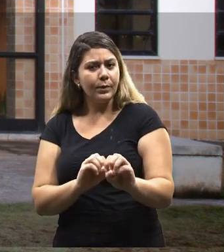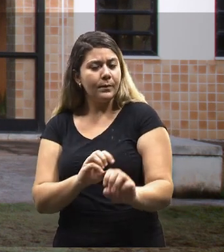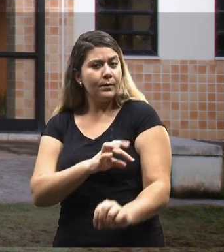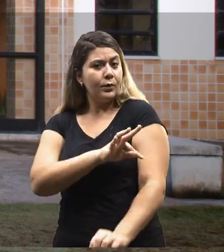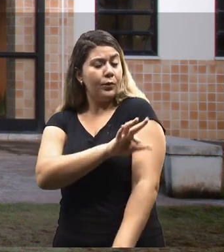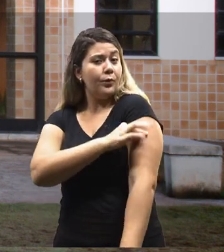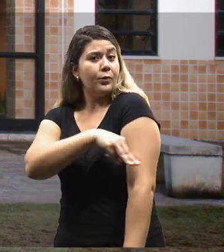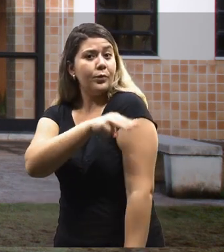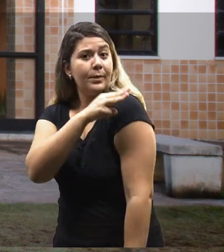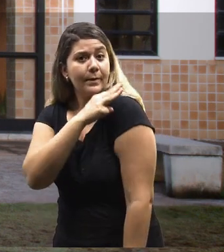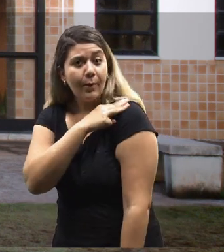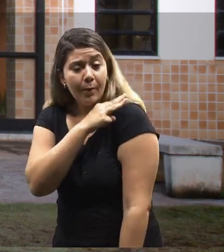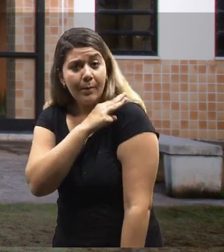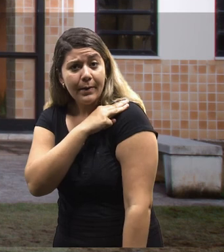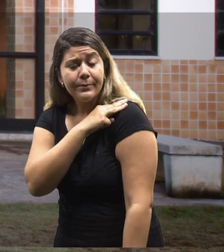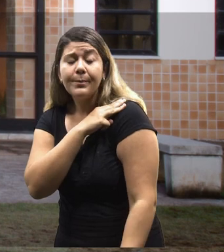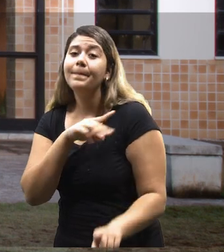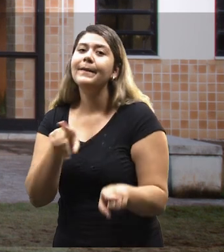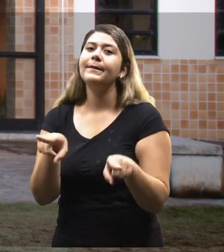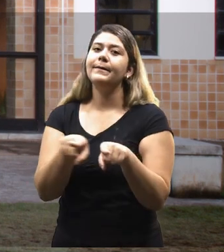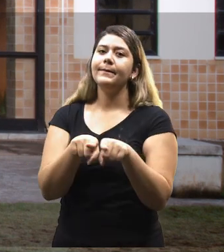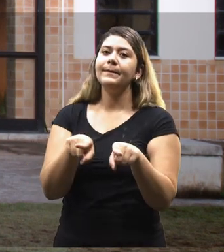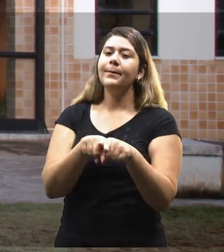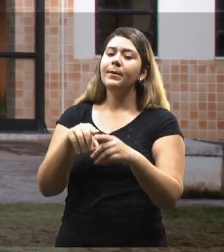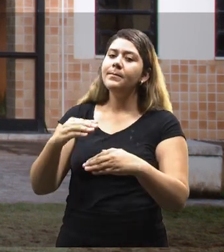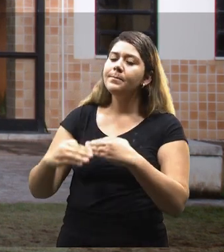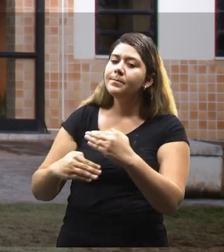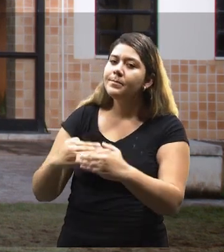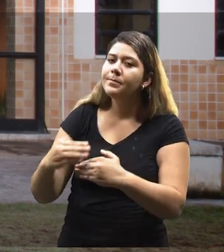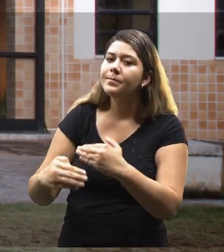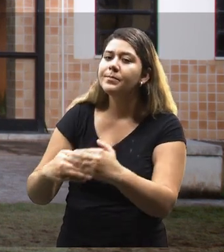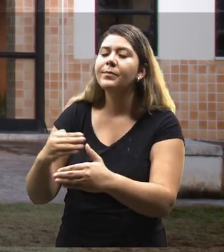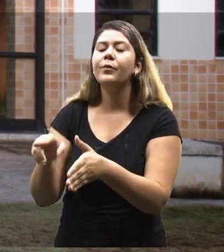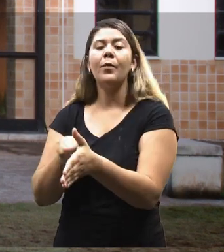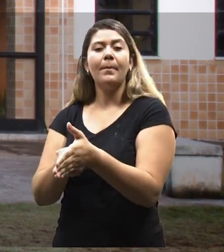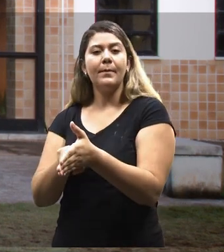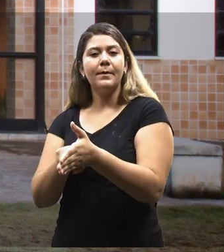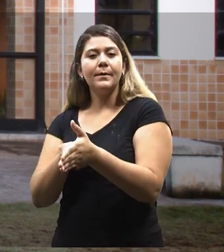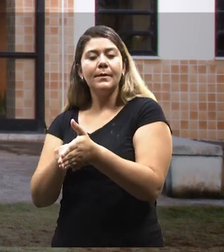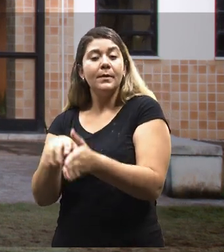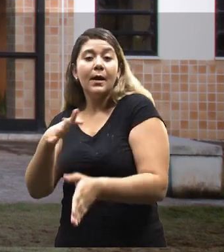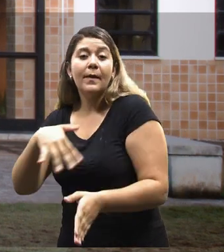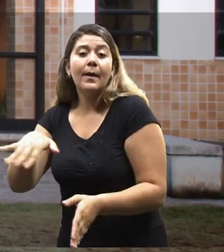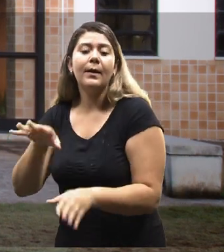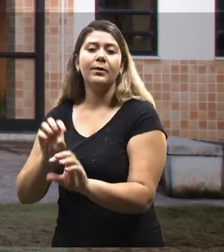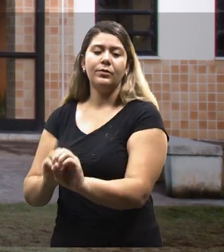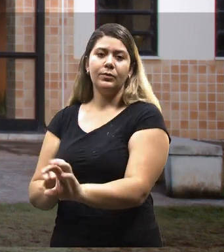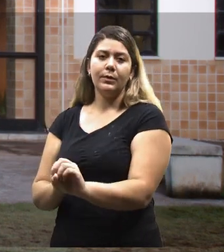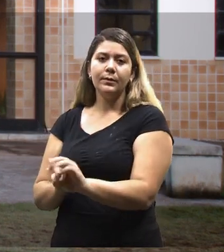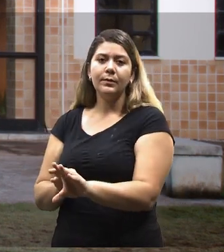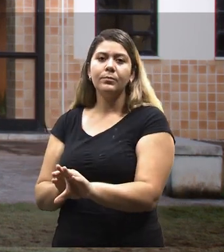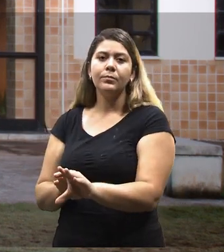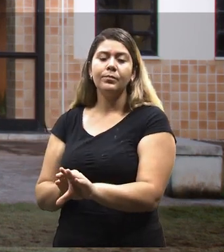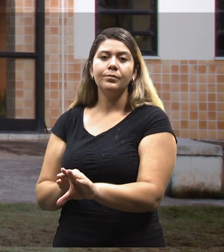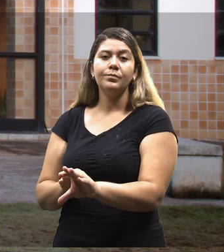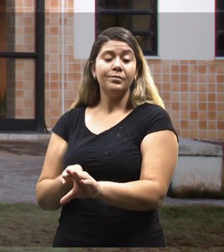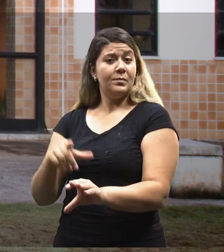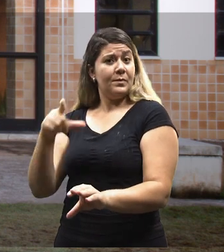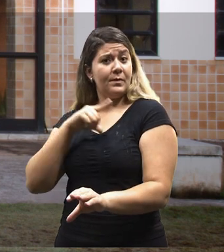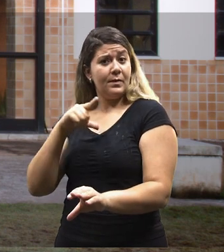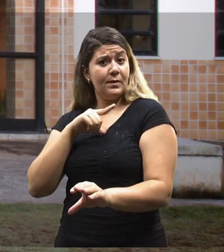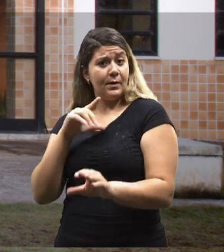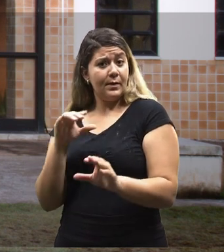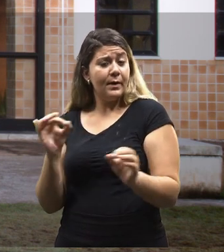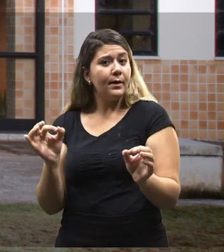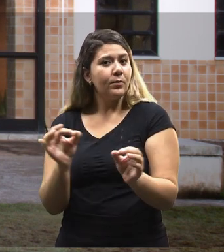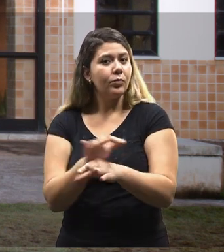fundamental como no ensino médio, mas também desenvolver pesquisas na área de educação. A gente tem